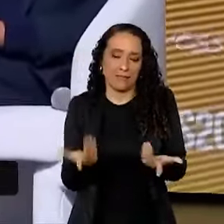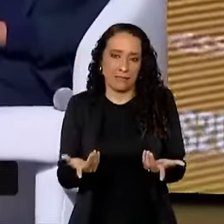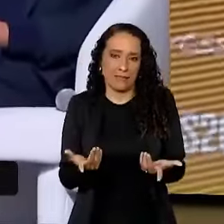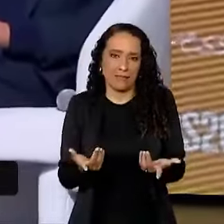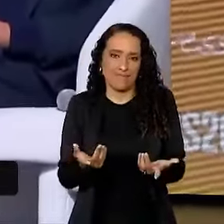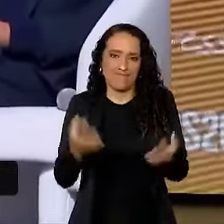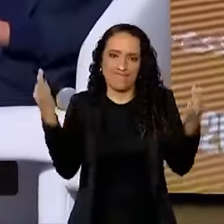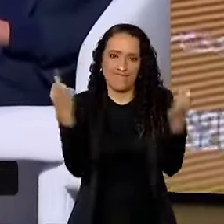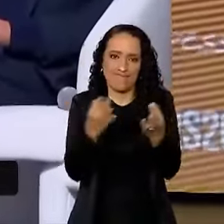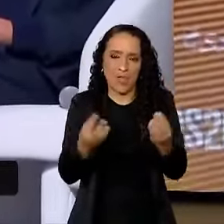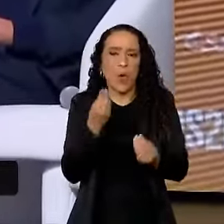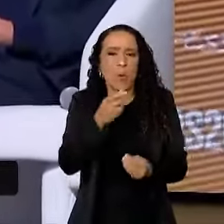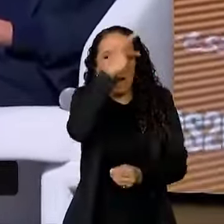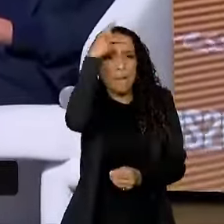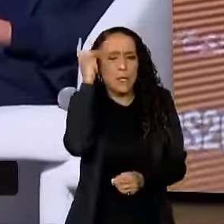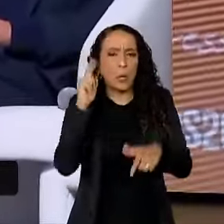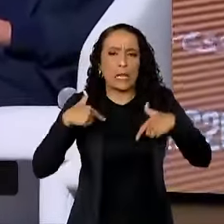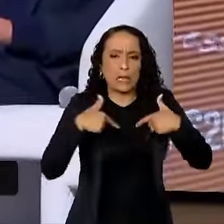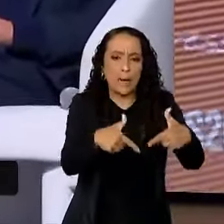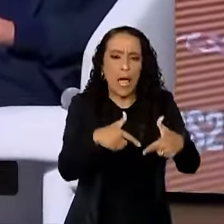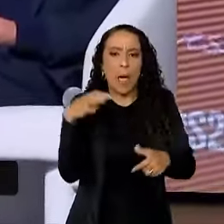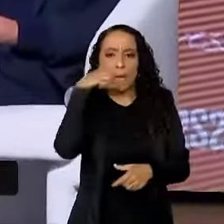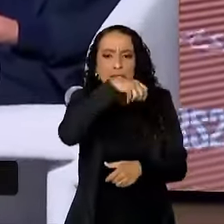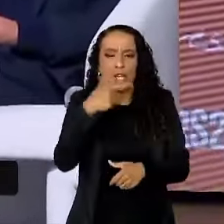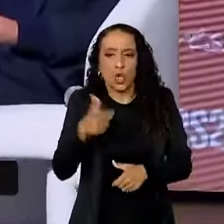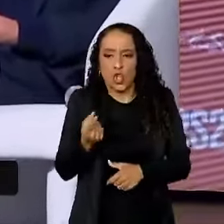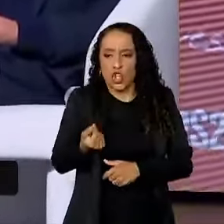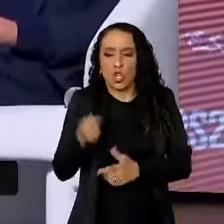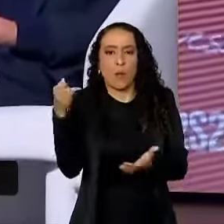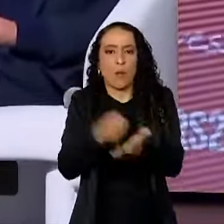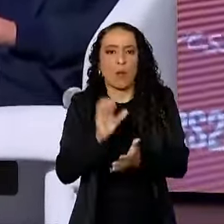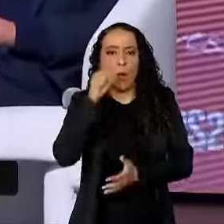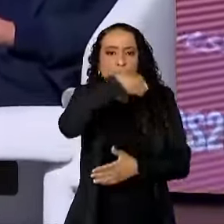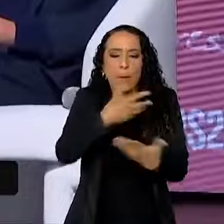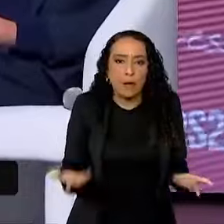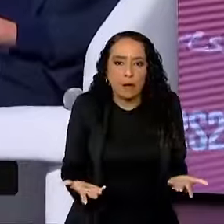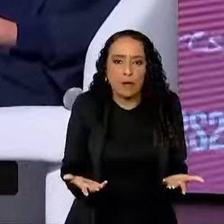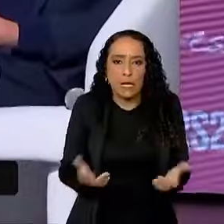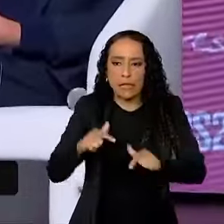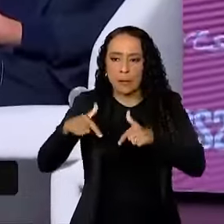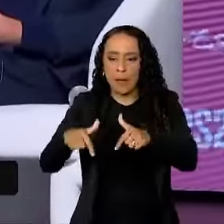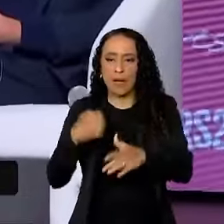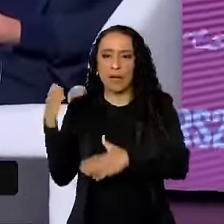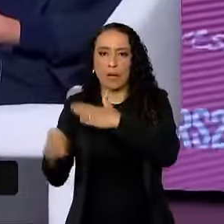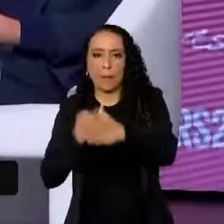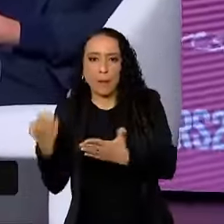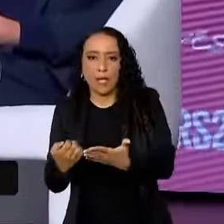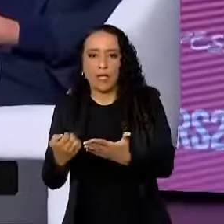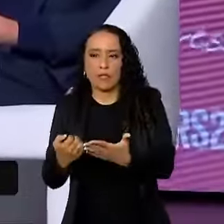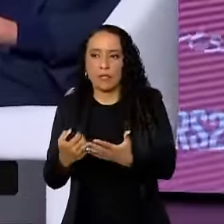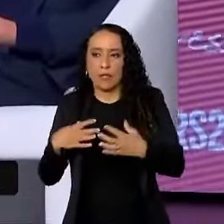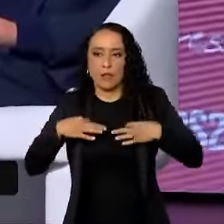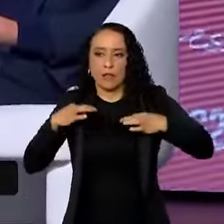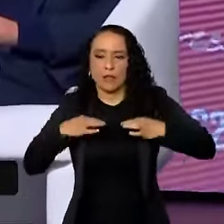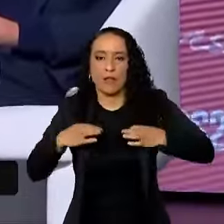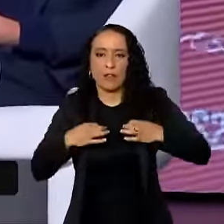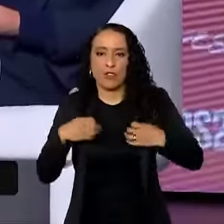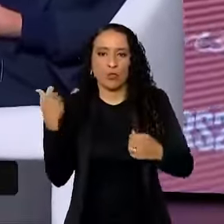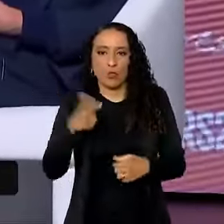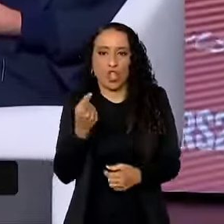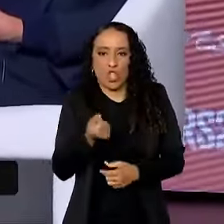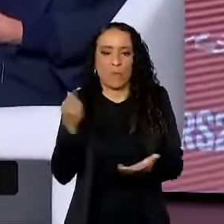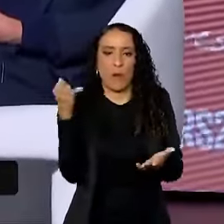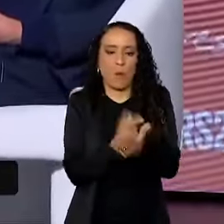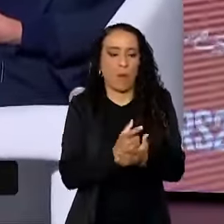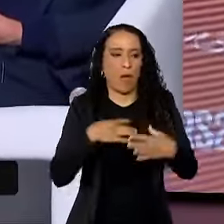Como é que pode o trabalhador trabalhar na padaria e não ter dinheiro para comprar pão? Trabalhar na empresa teste e não ter dinheiro para comprar roupa? Trabalhar na boletão civil